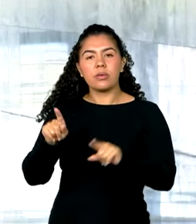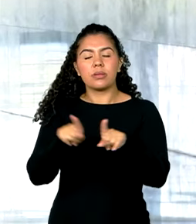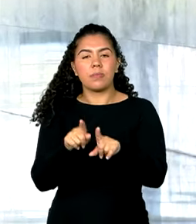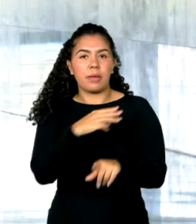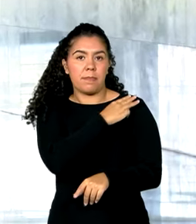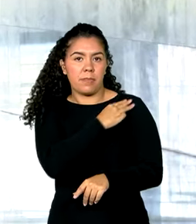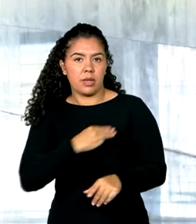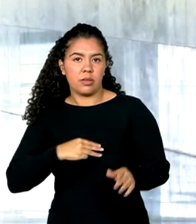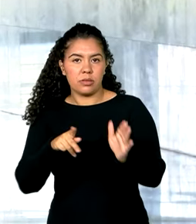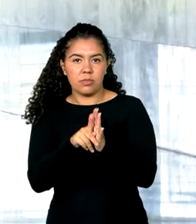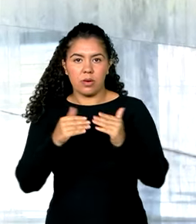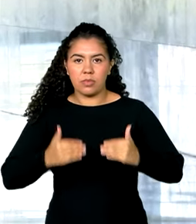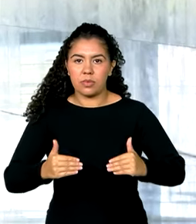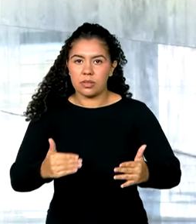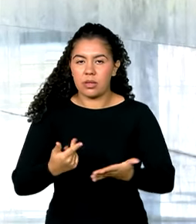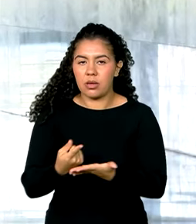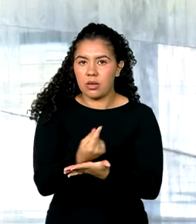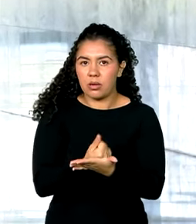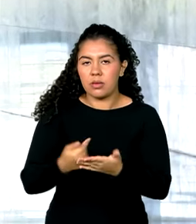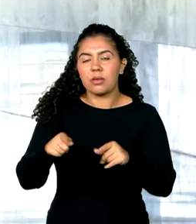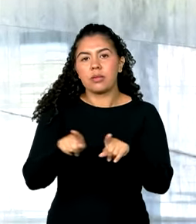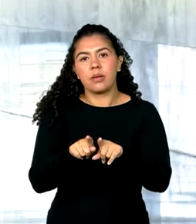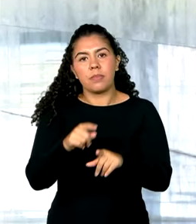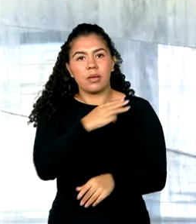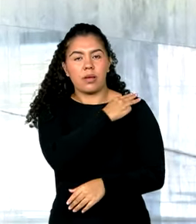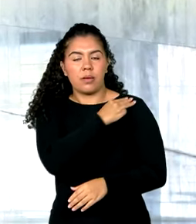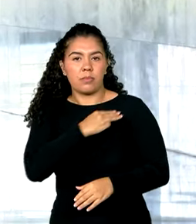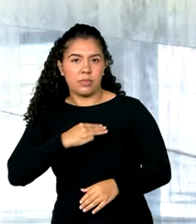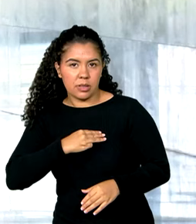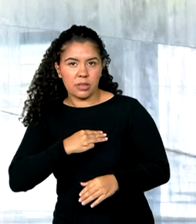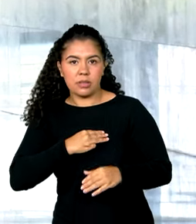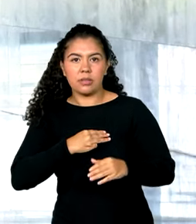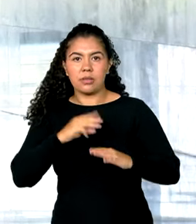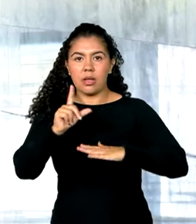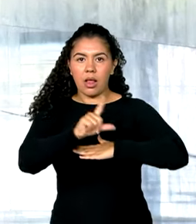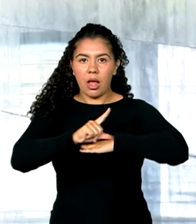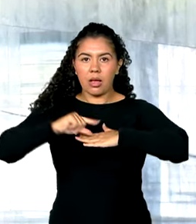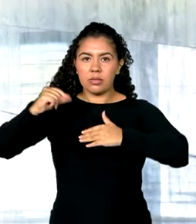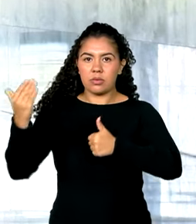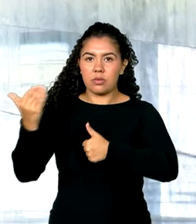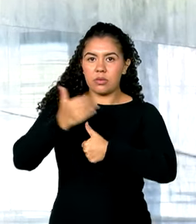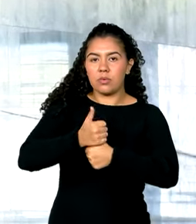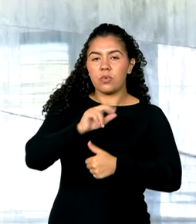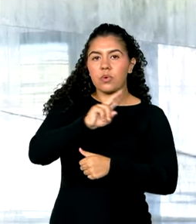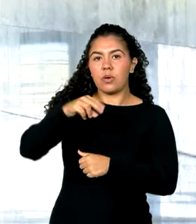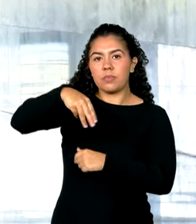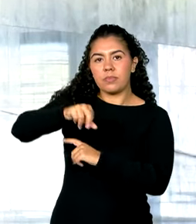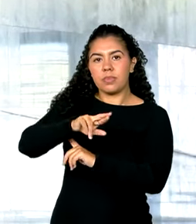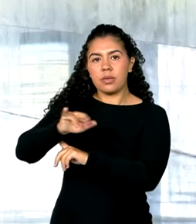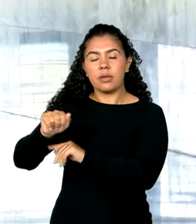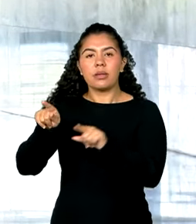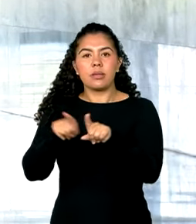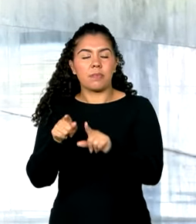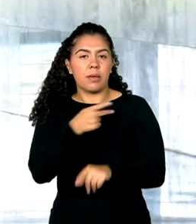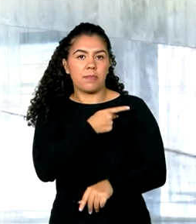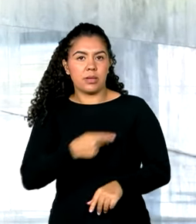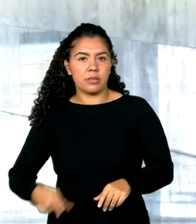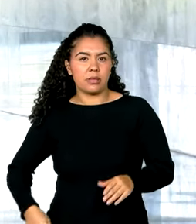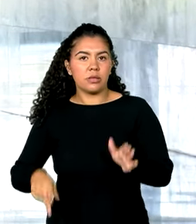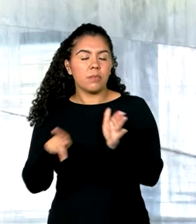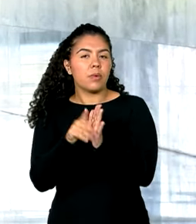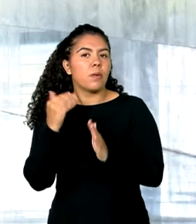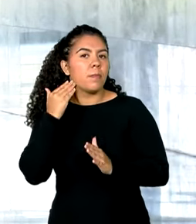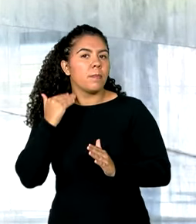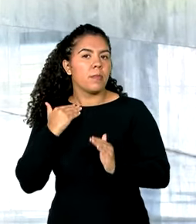Haddad, a ministra da Casa Civil Substituta, Miriam Belchior, e a presidente do Banco do Brasil, Tarsiana Medeiros.